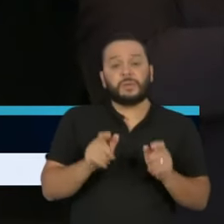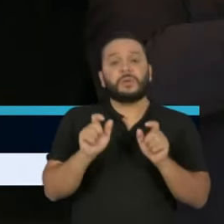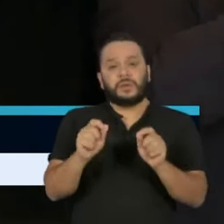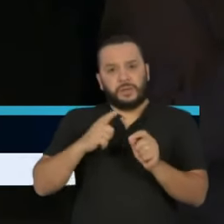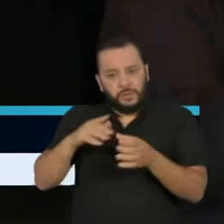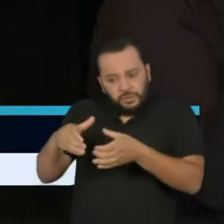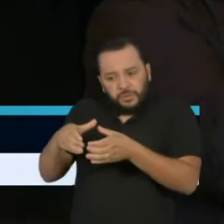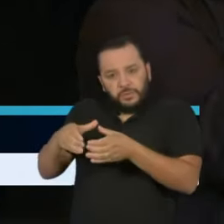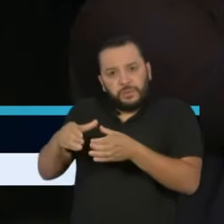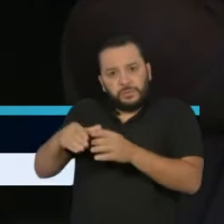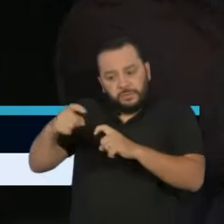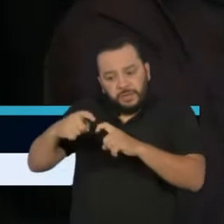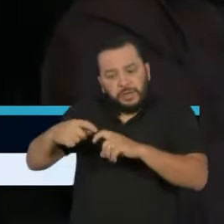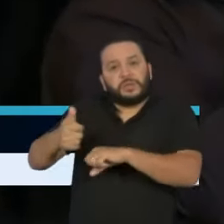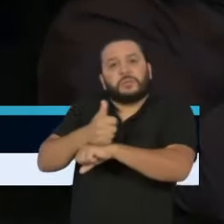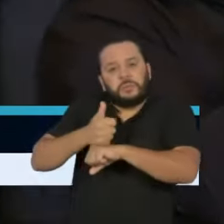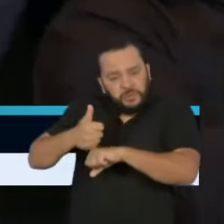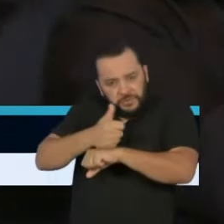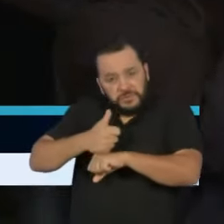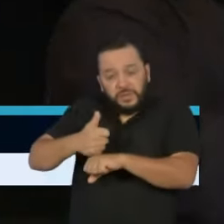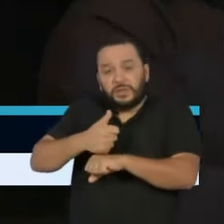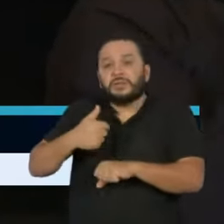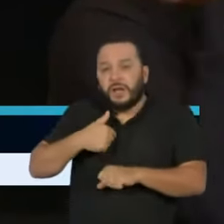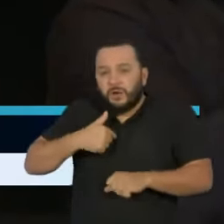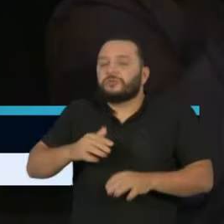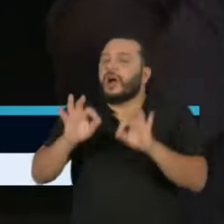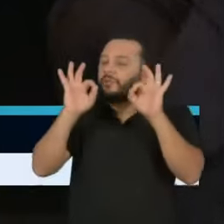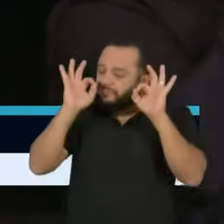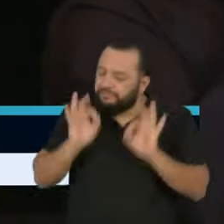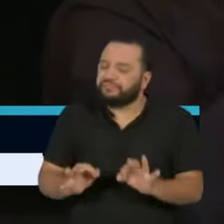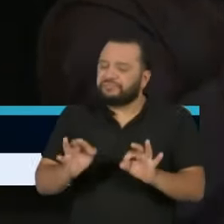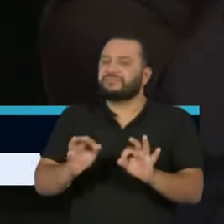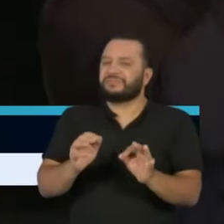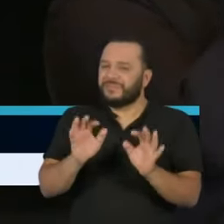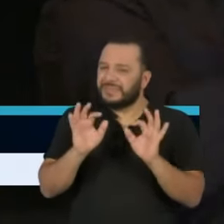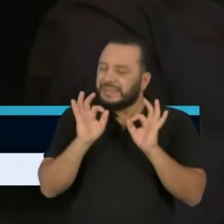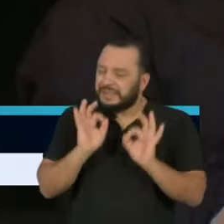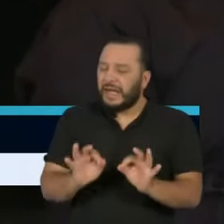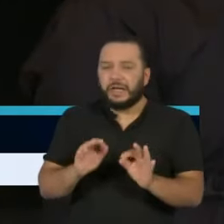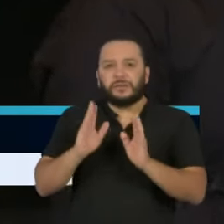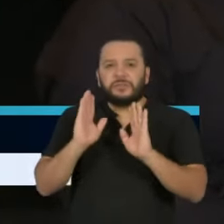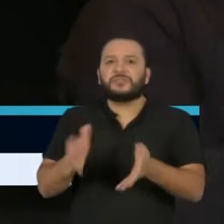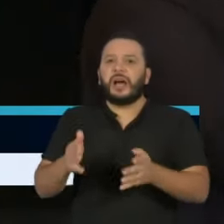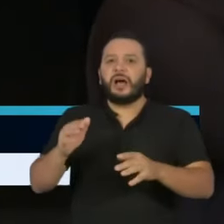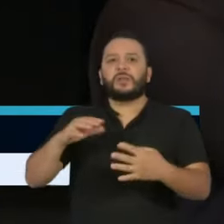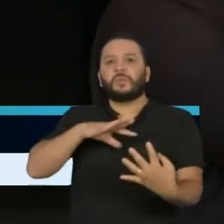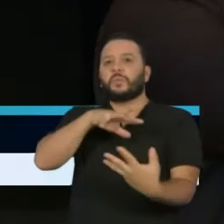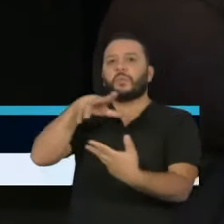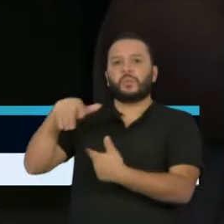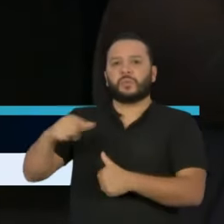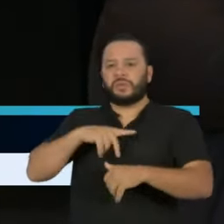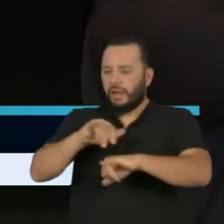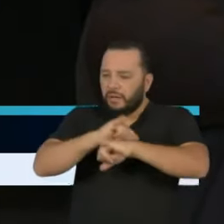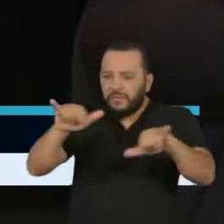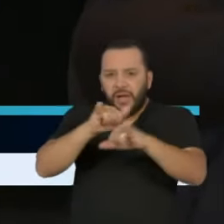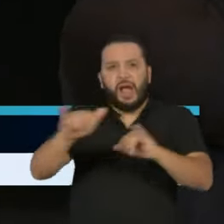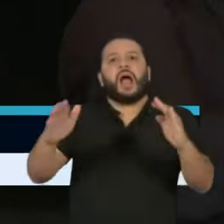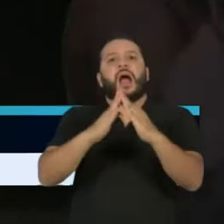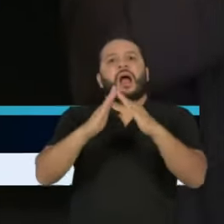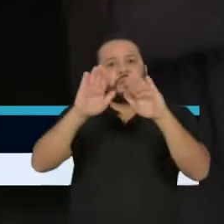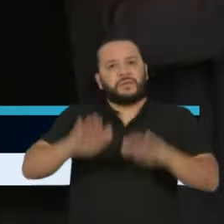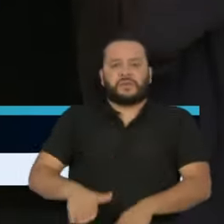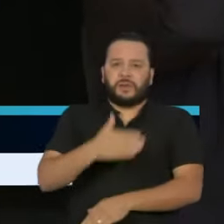especializada confirmou as nossas impressões. são várias as publicações avalizadas